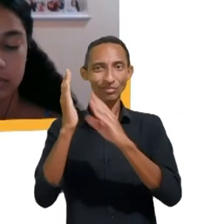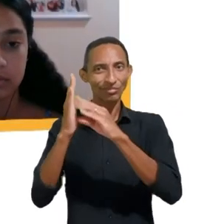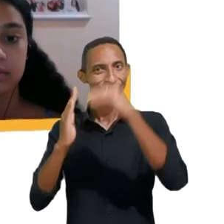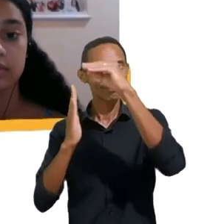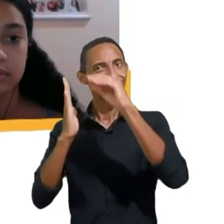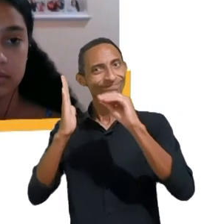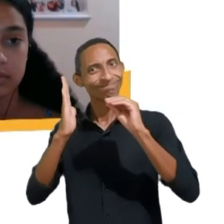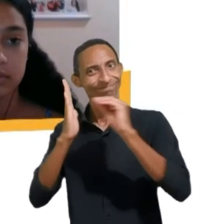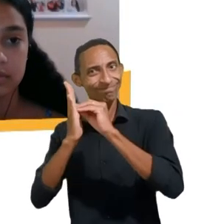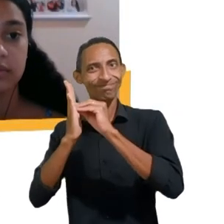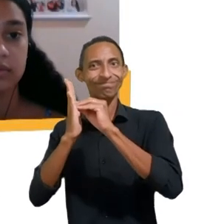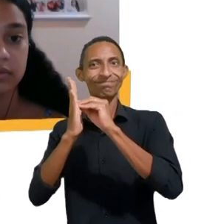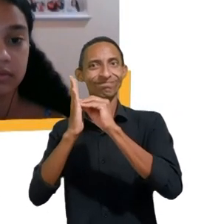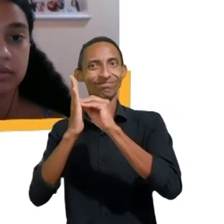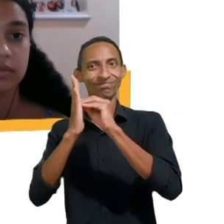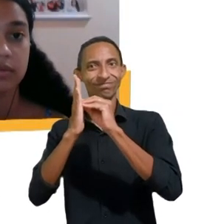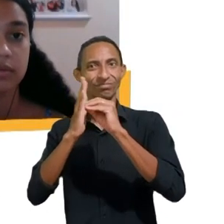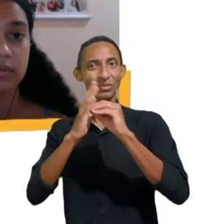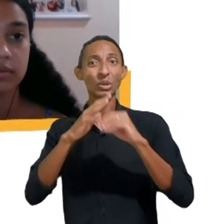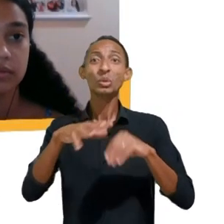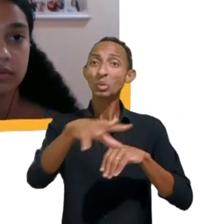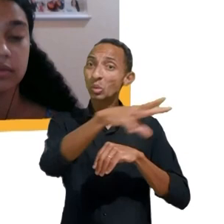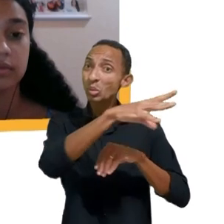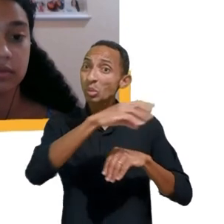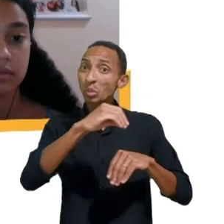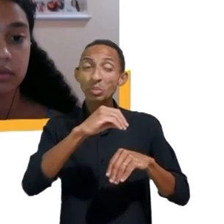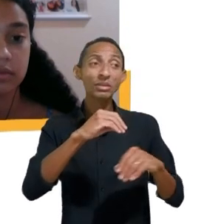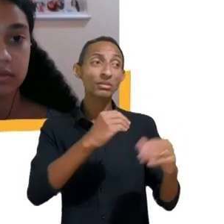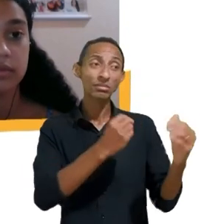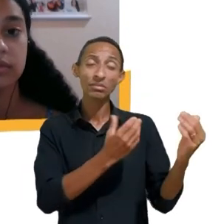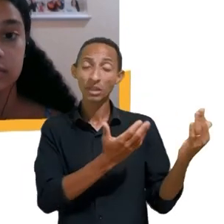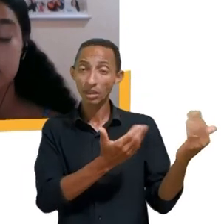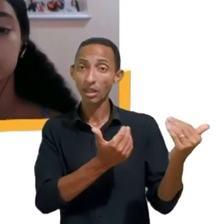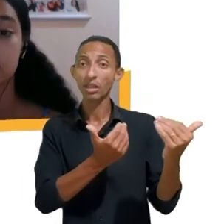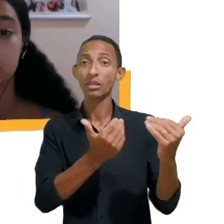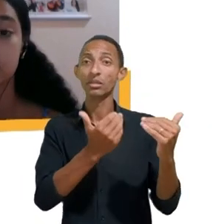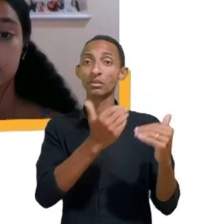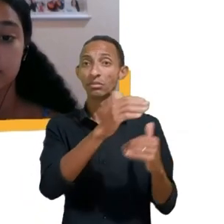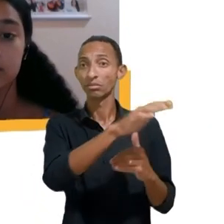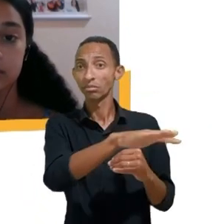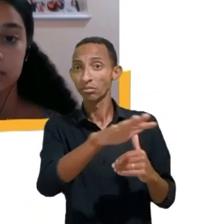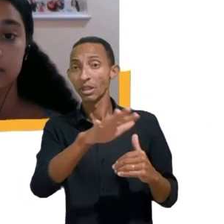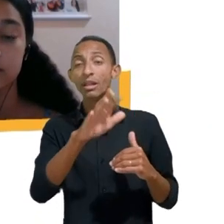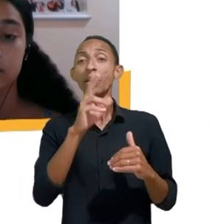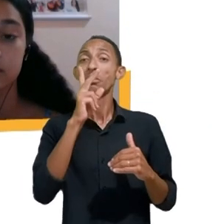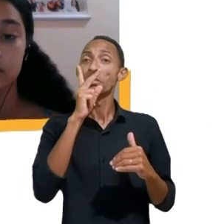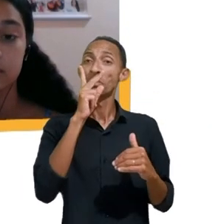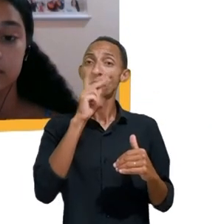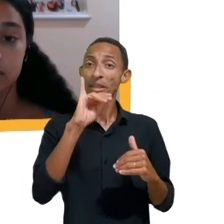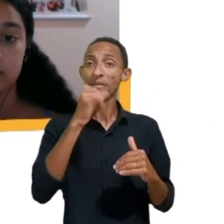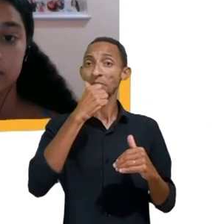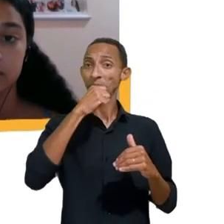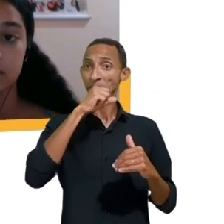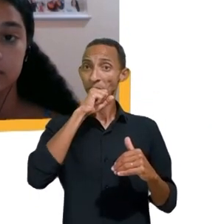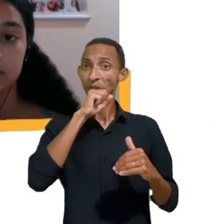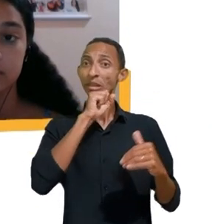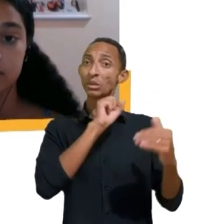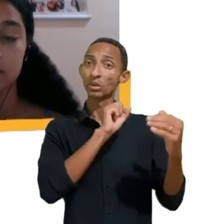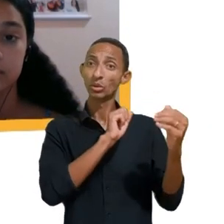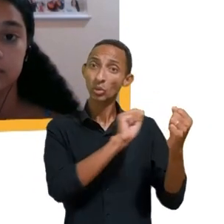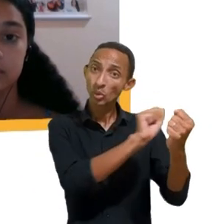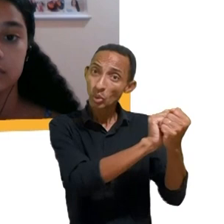comunitária das crianças e adolescentes acompanhados pelos seus pais em alguns casos, mas com as suas próprias vozes